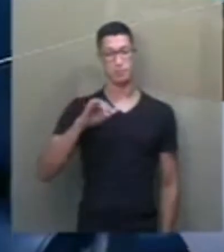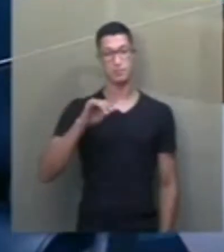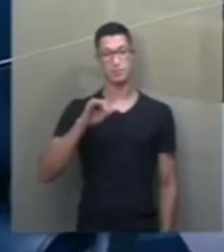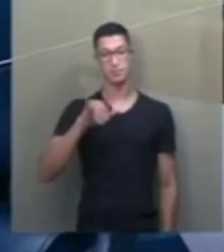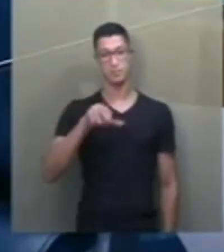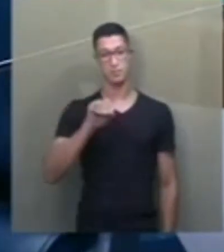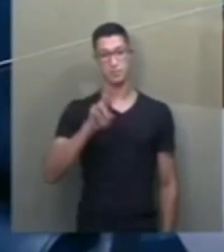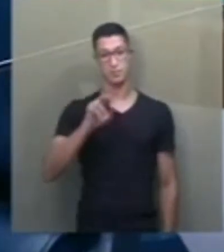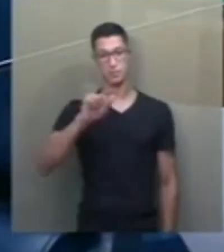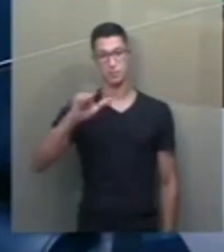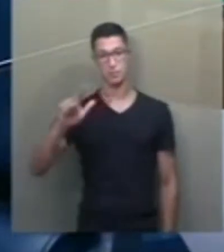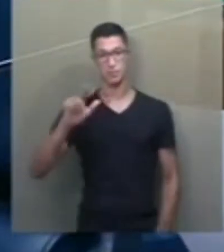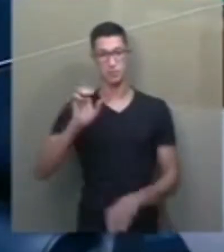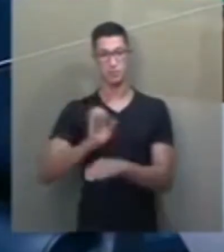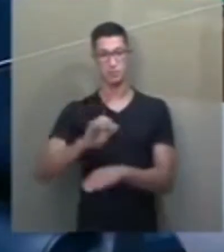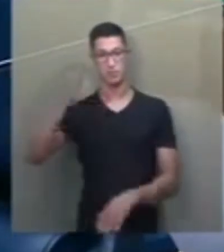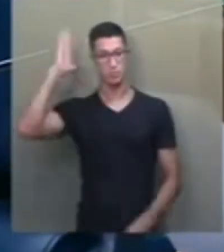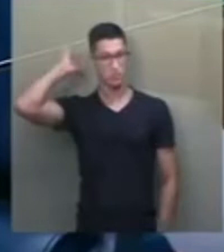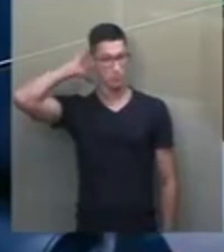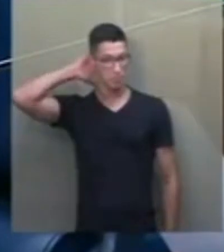Liberal, lá no estado do Pará.